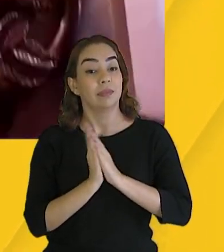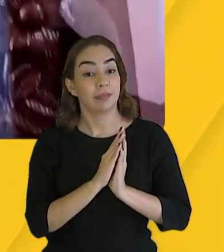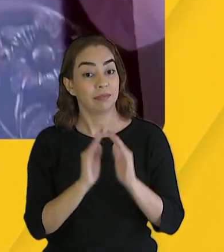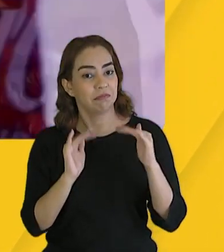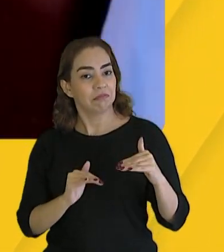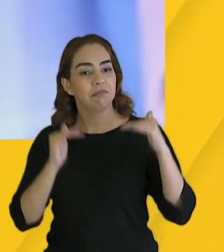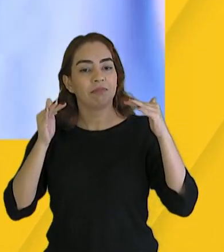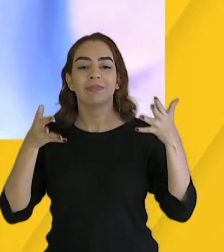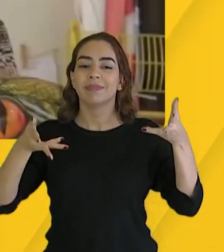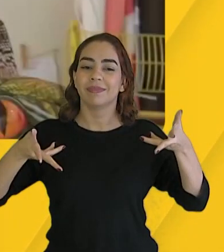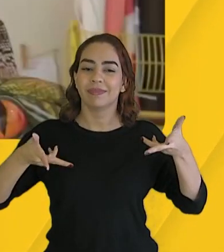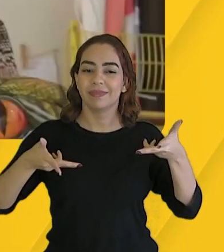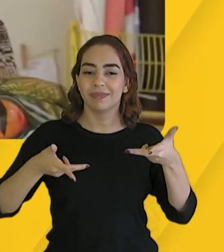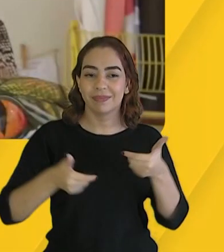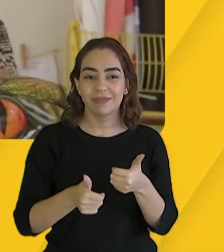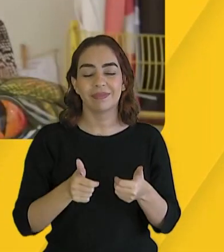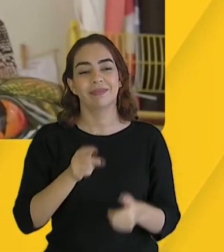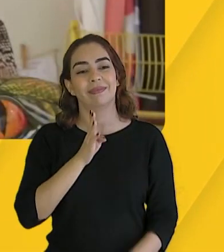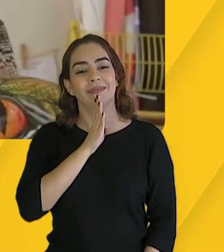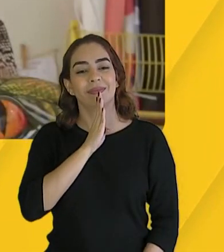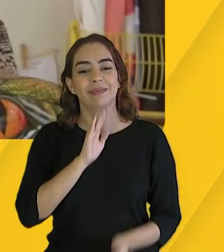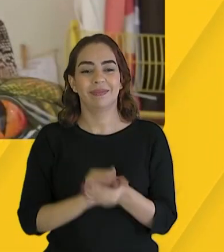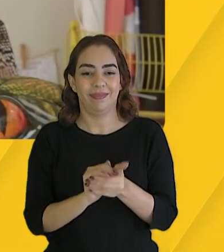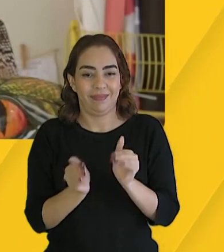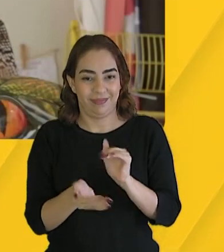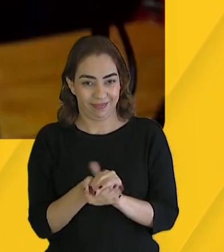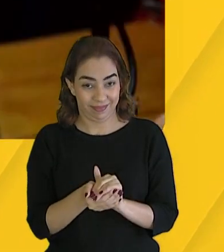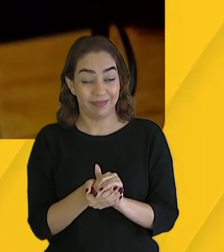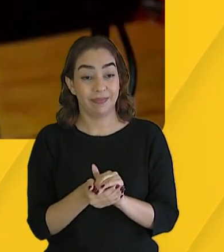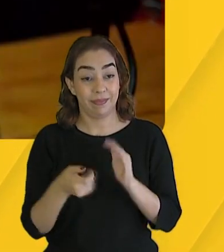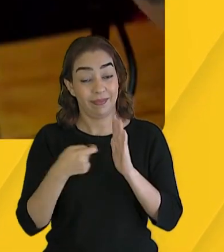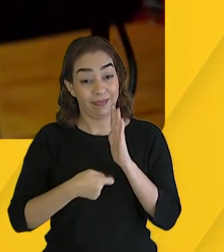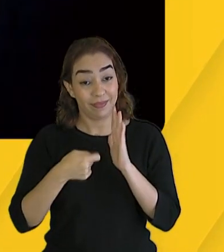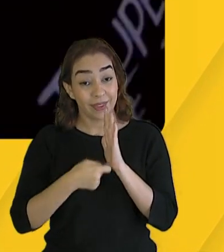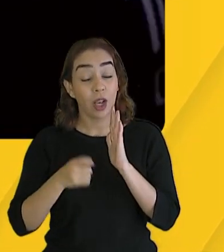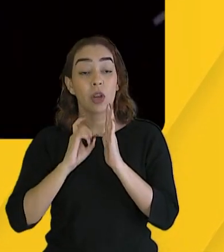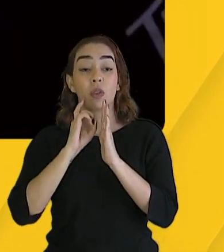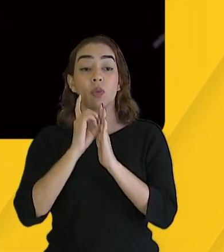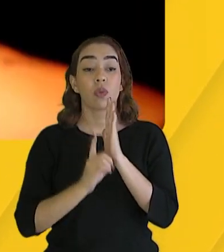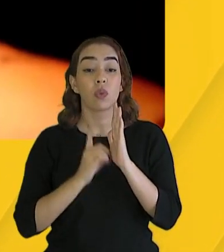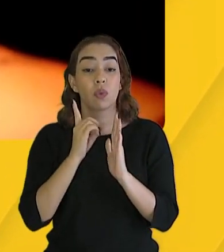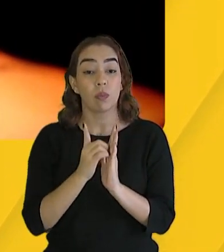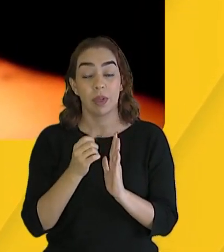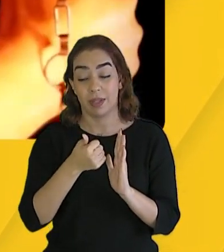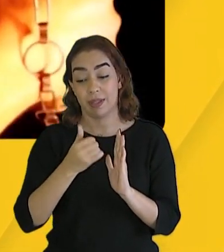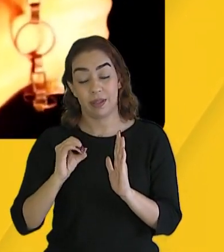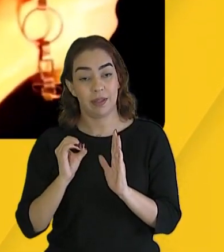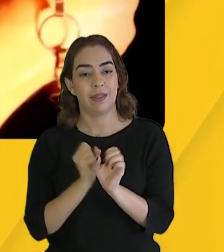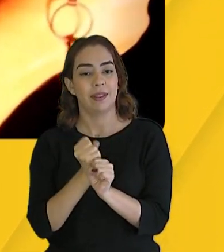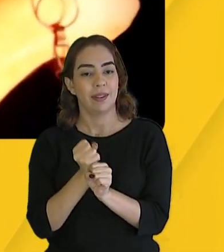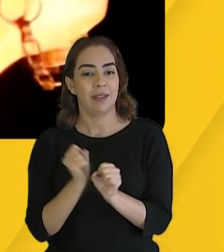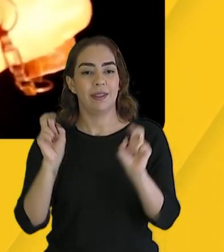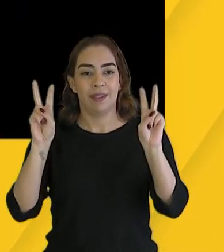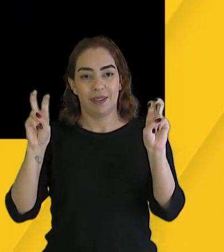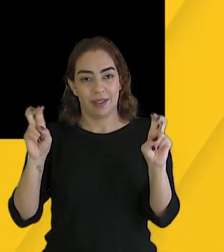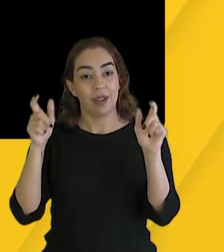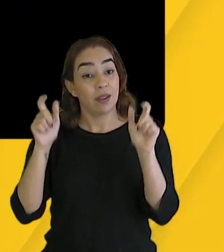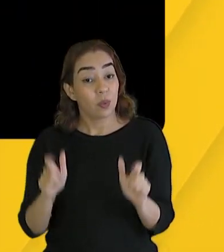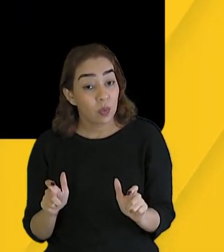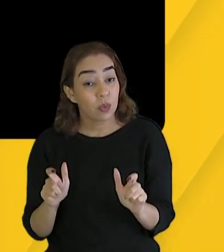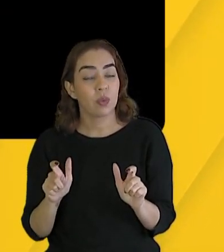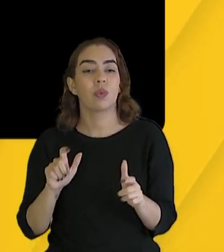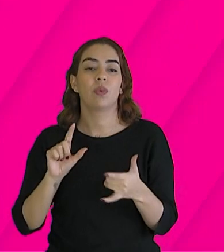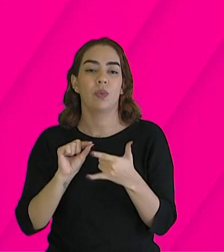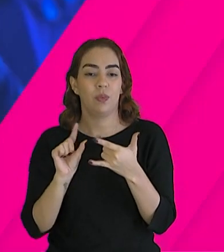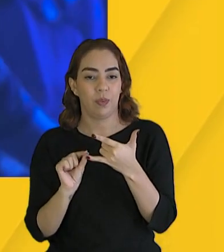E para saber mais dessa história de arte e resistência, assista ao documentário sobre os dez anos da Trupe Motim, disponível no canal do YouTube